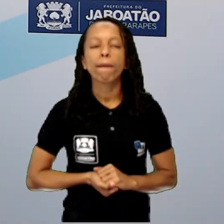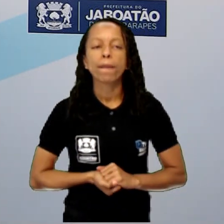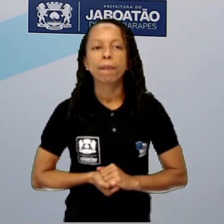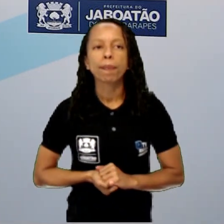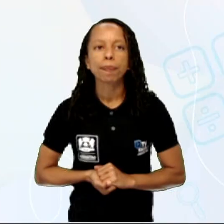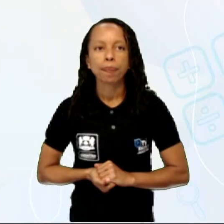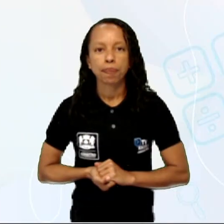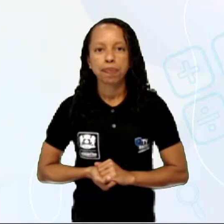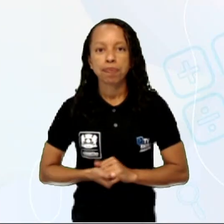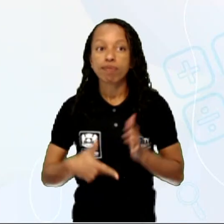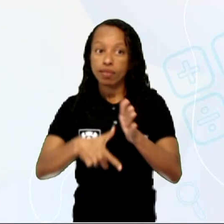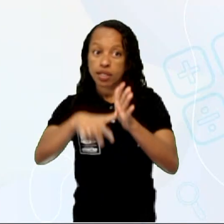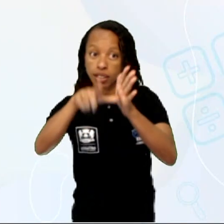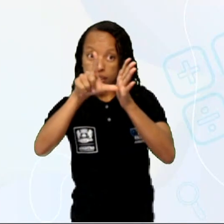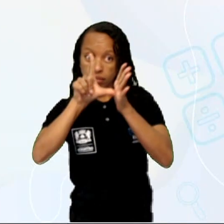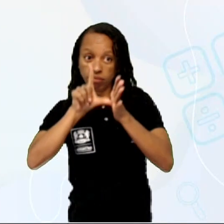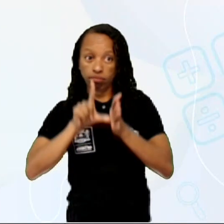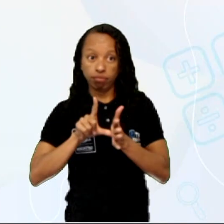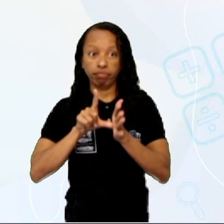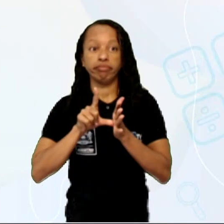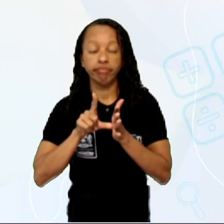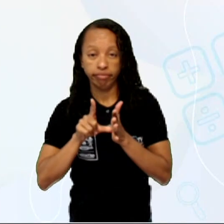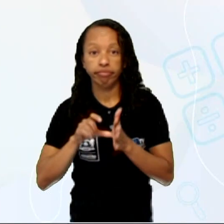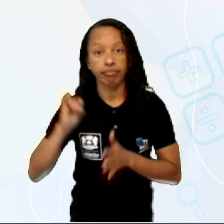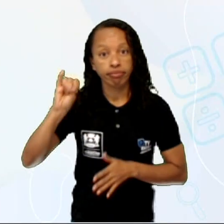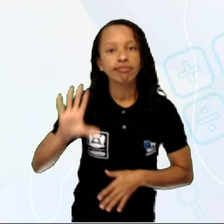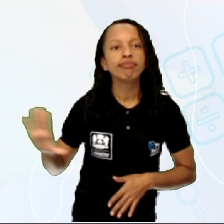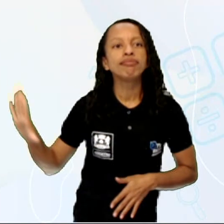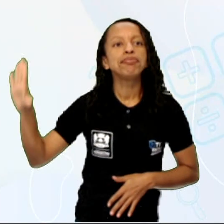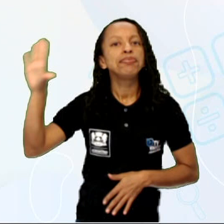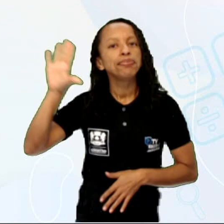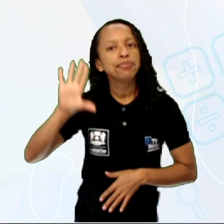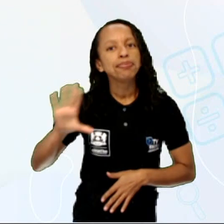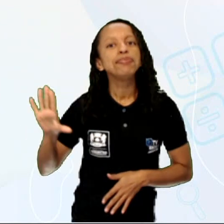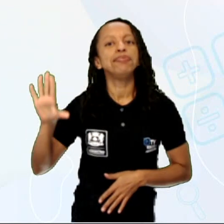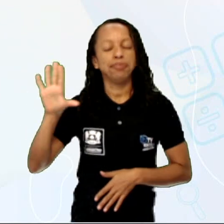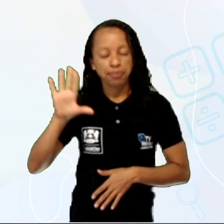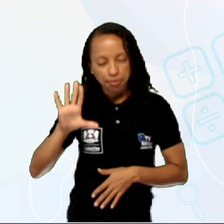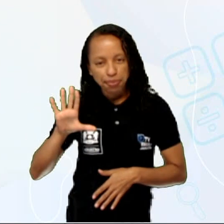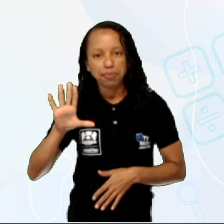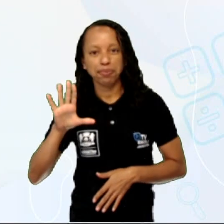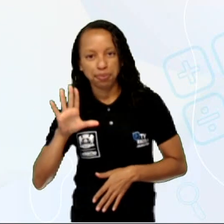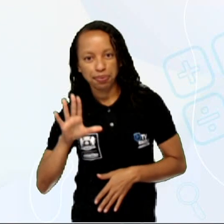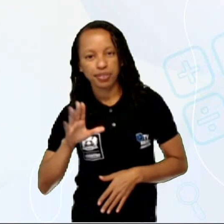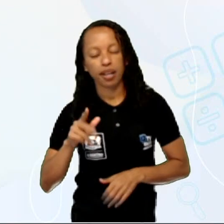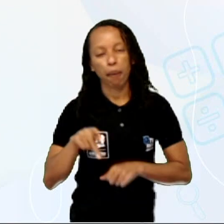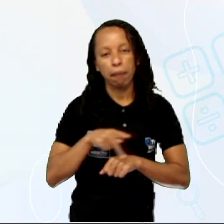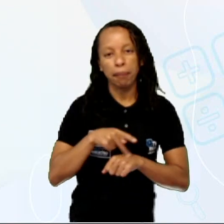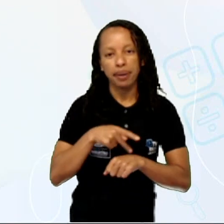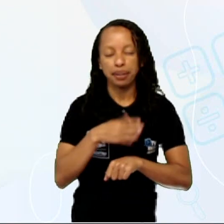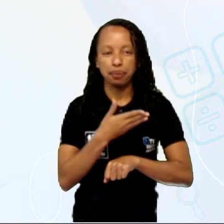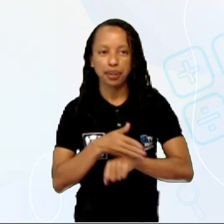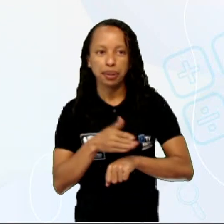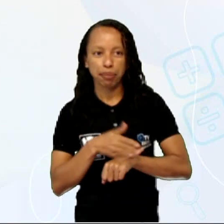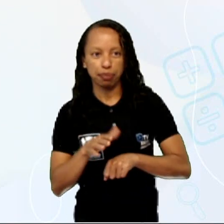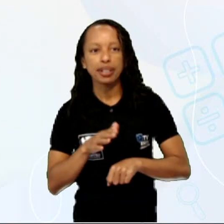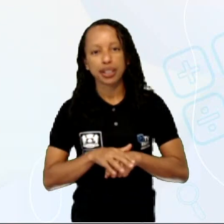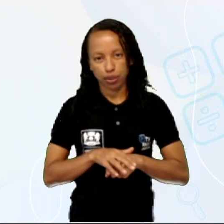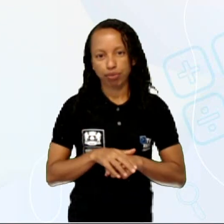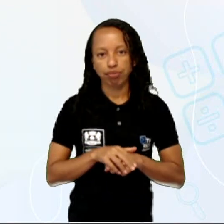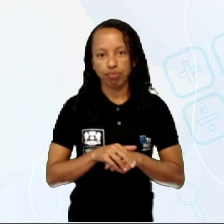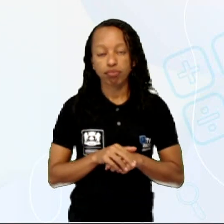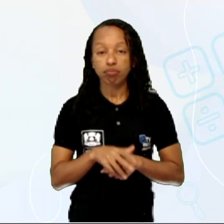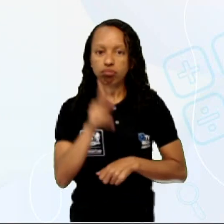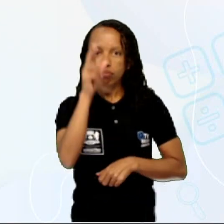Ó, o antes dessa imagem aí. Está aí, né? Em preto e branco. Essa imagem é a Colônia dos Padres.